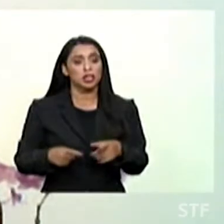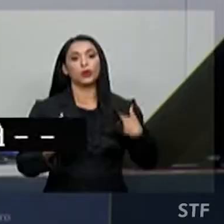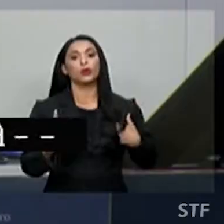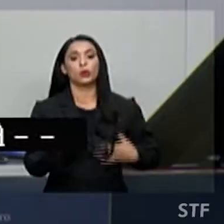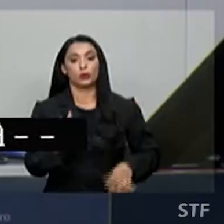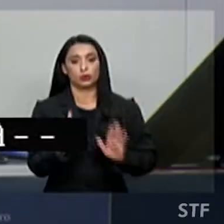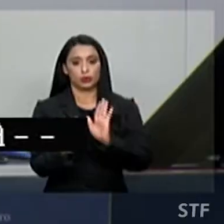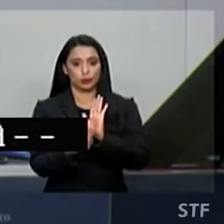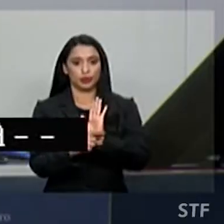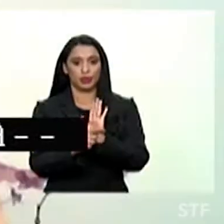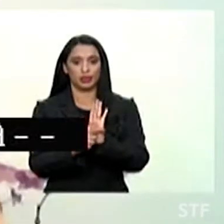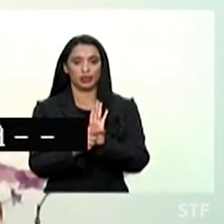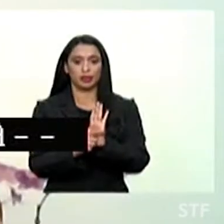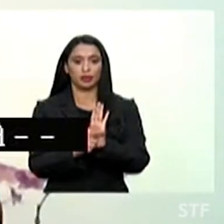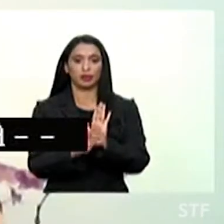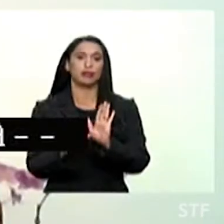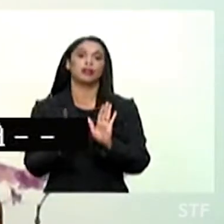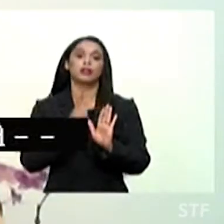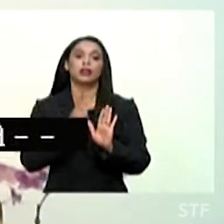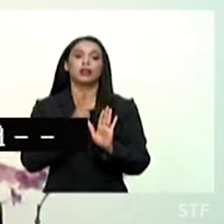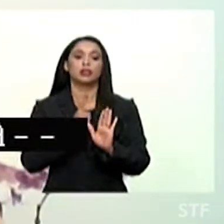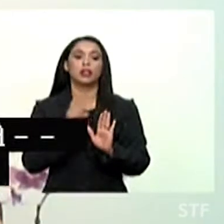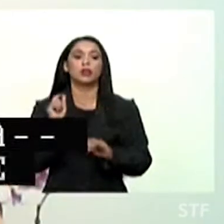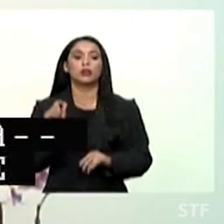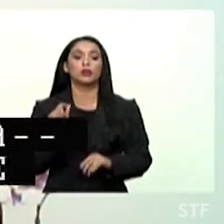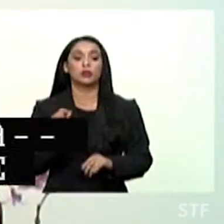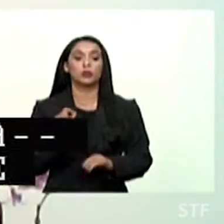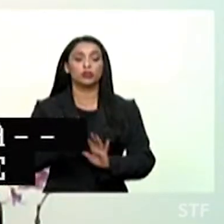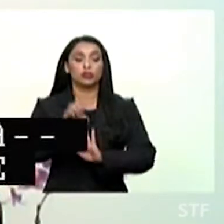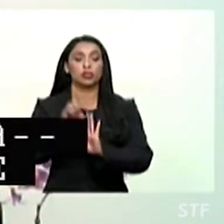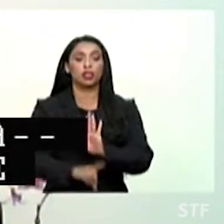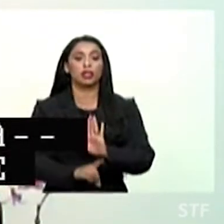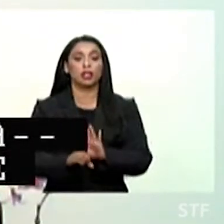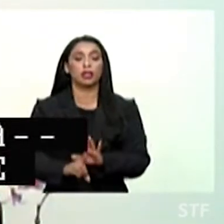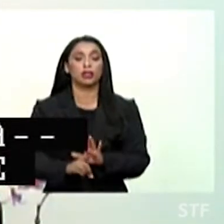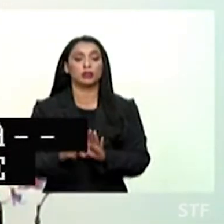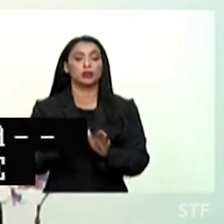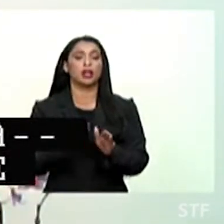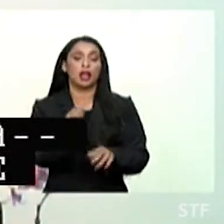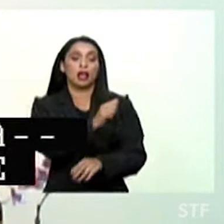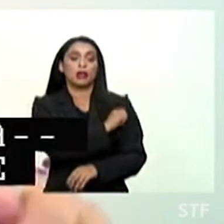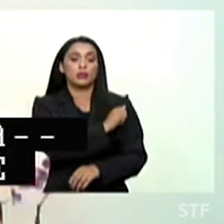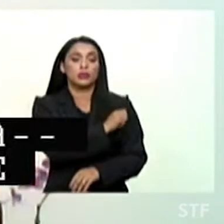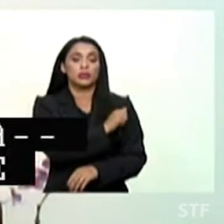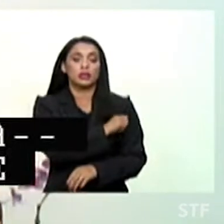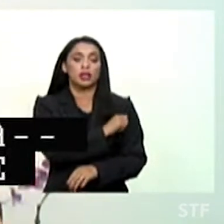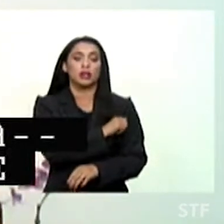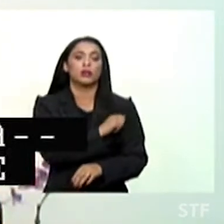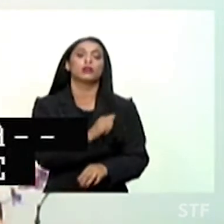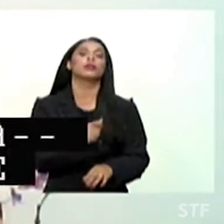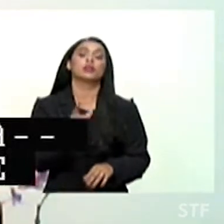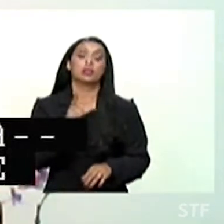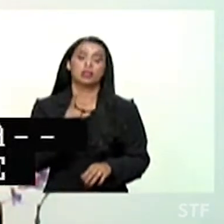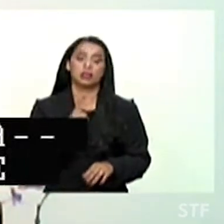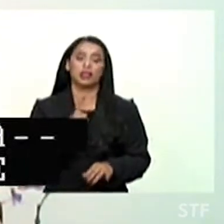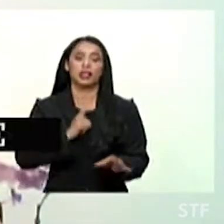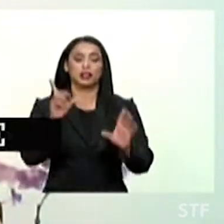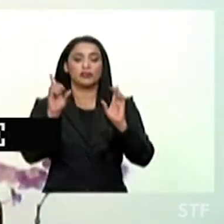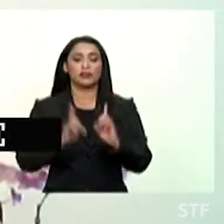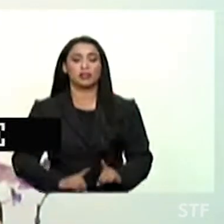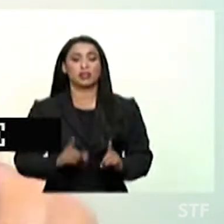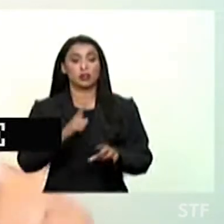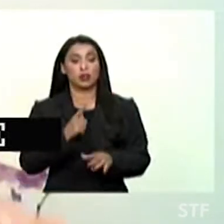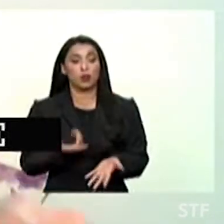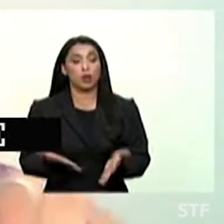inclusiva. Para Conectas, garantir o direito à educação para educandas e educandos com deficiência requer que sua oferta se dê em uma perspectiva inclusiva,